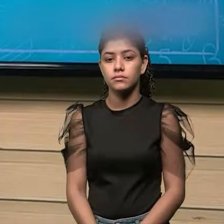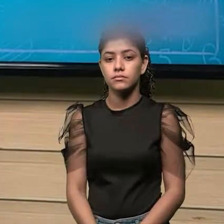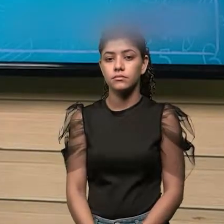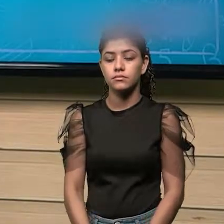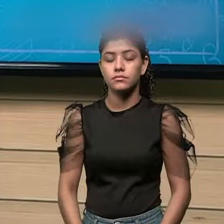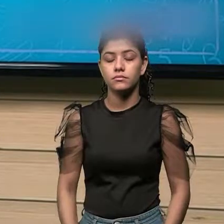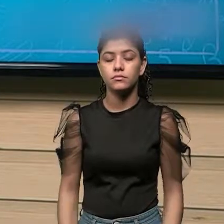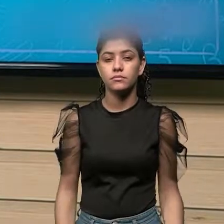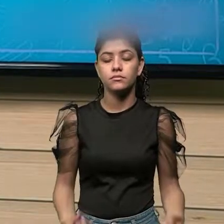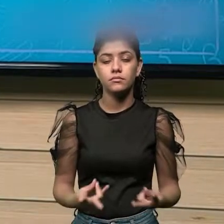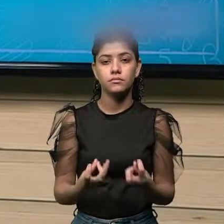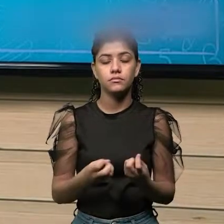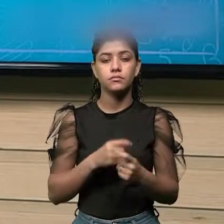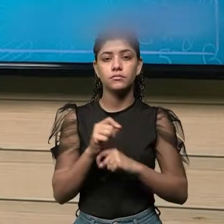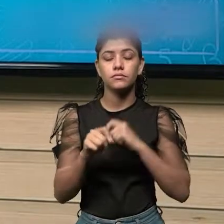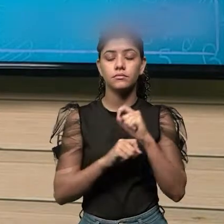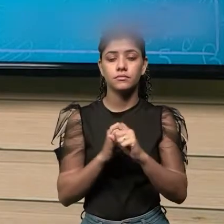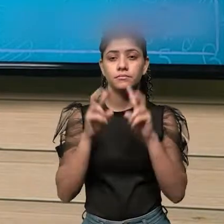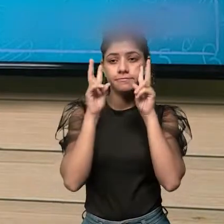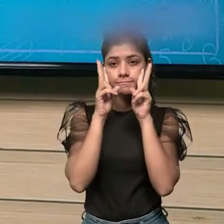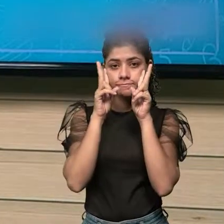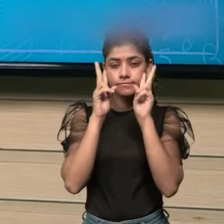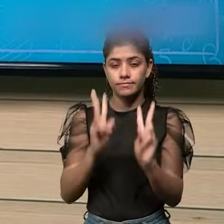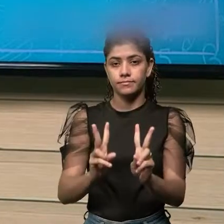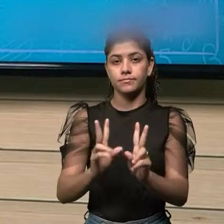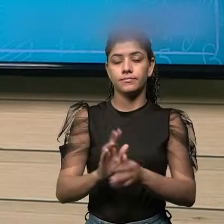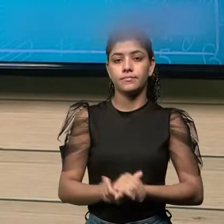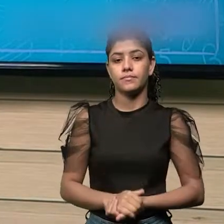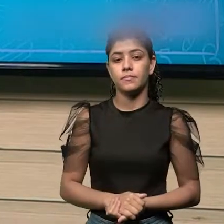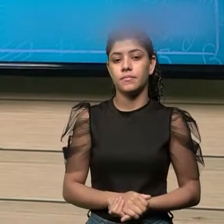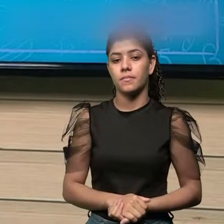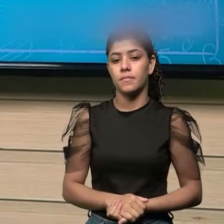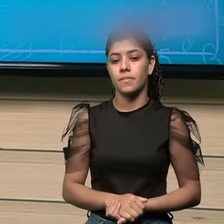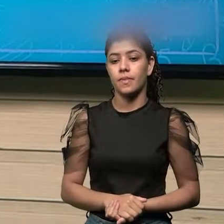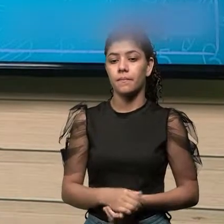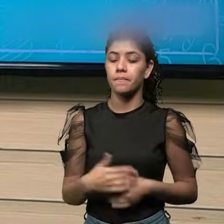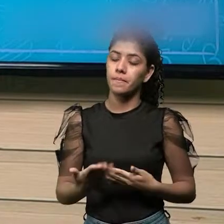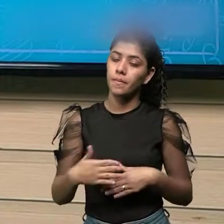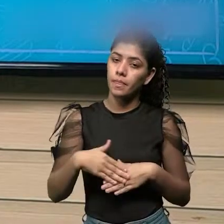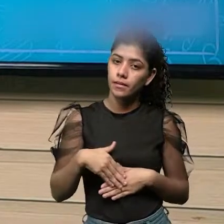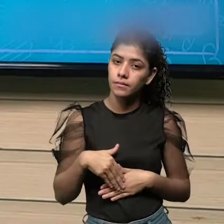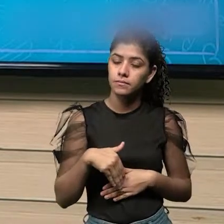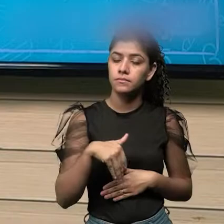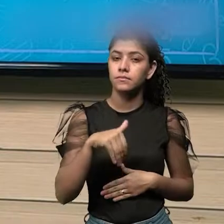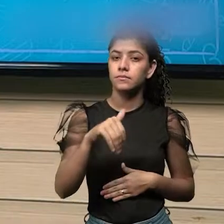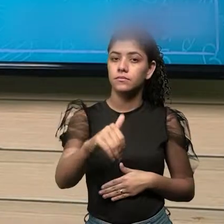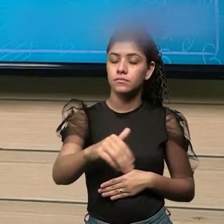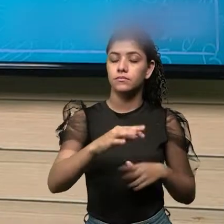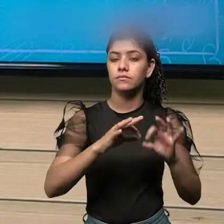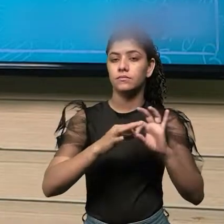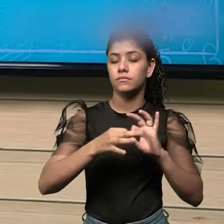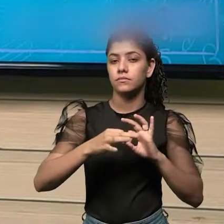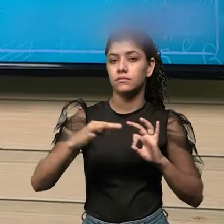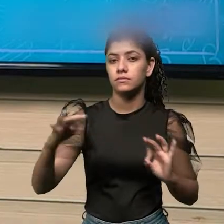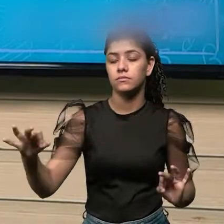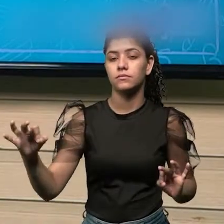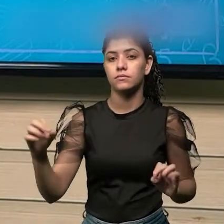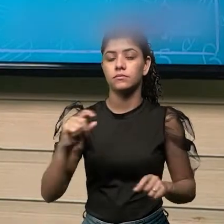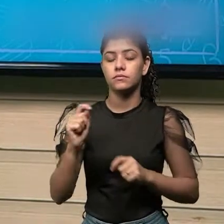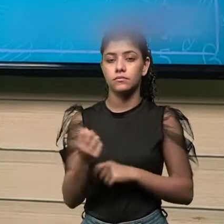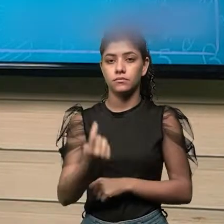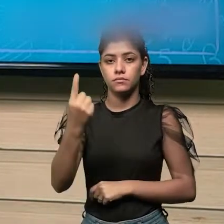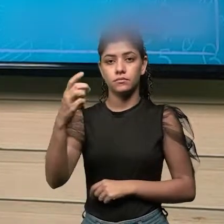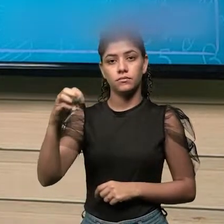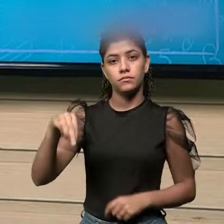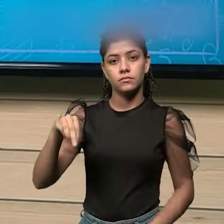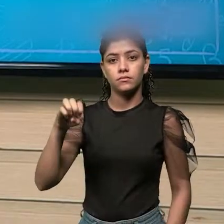Aqui nós vamos ver que, para manter-se essa mesma distância correspondente a um